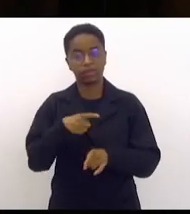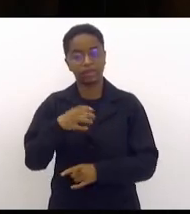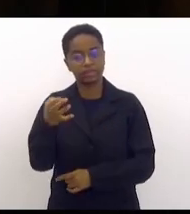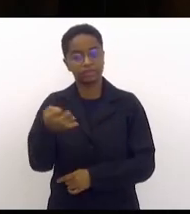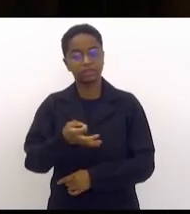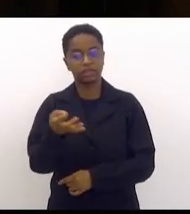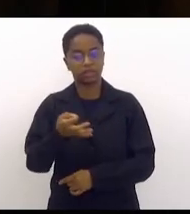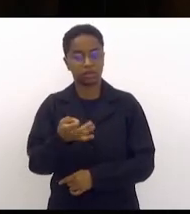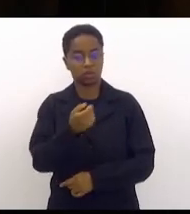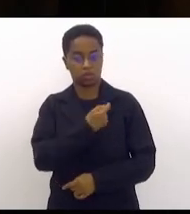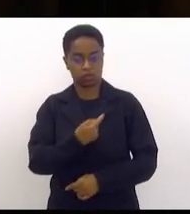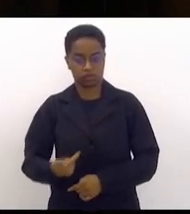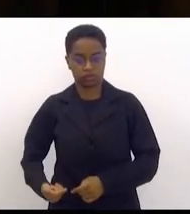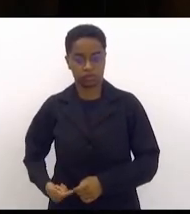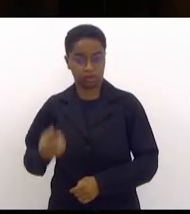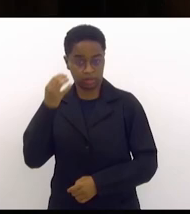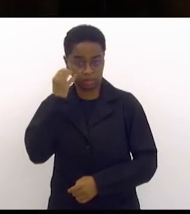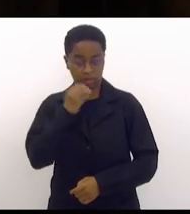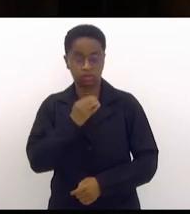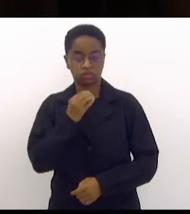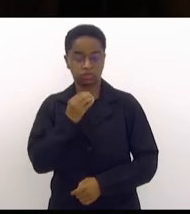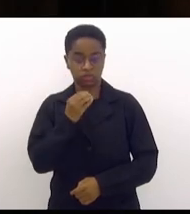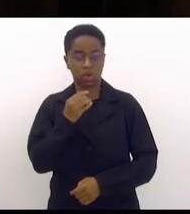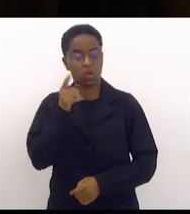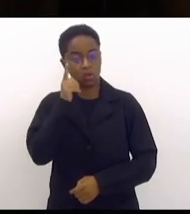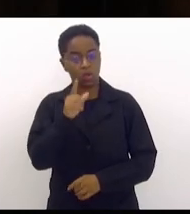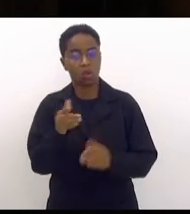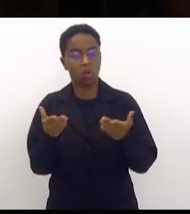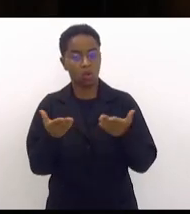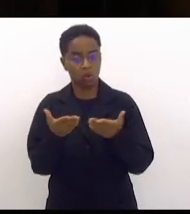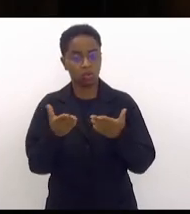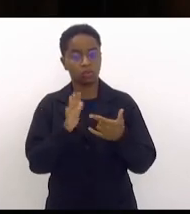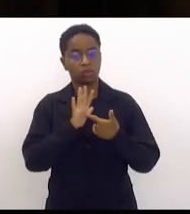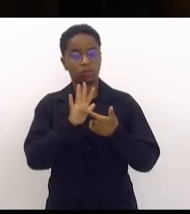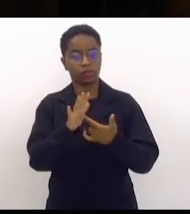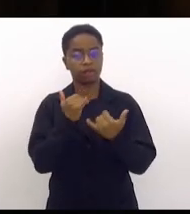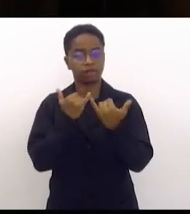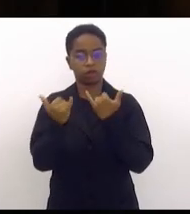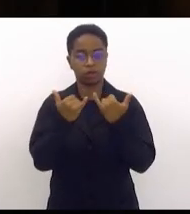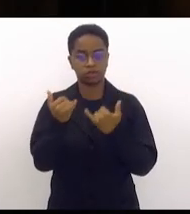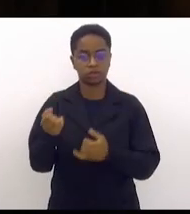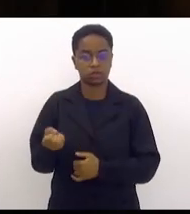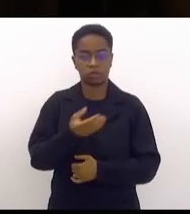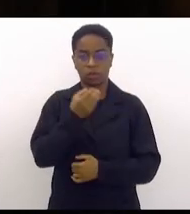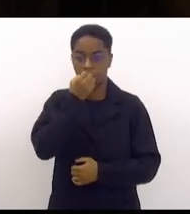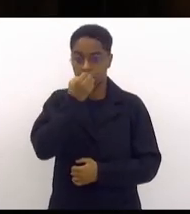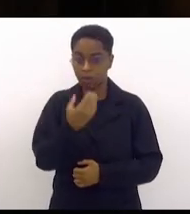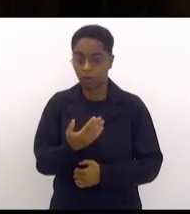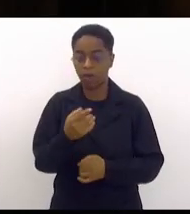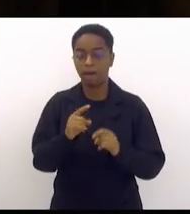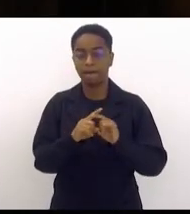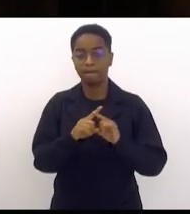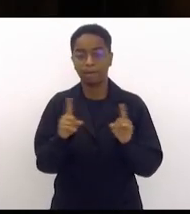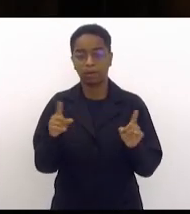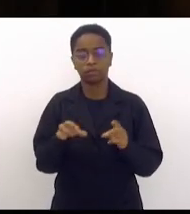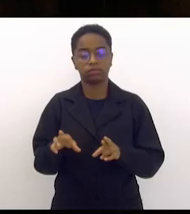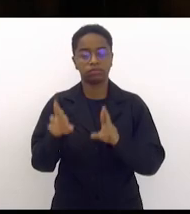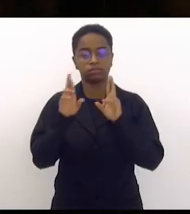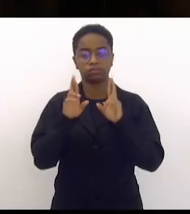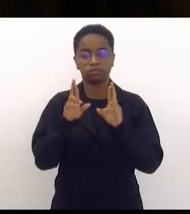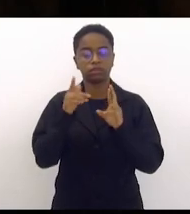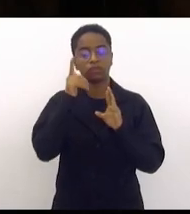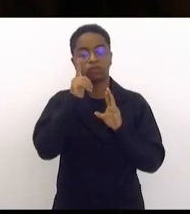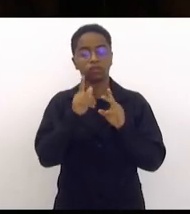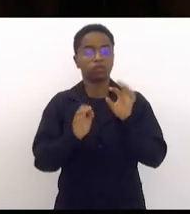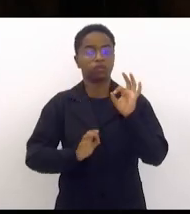que o governador Cláudio Castro trará hoje de Brasília boas novas mas que ele conduza com